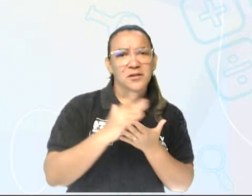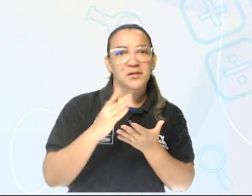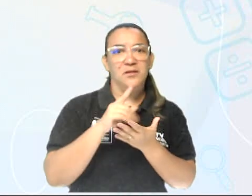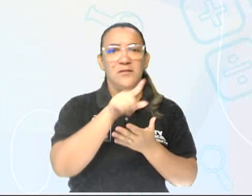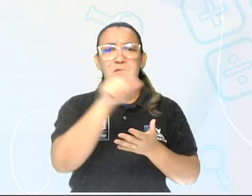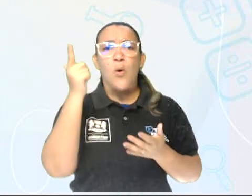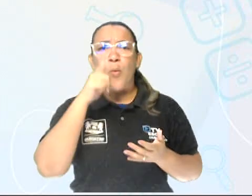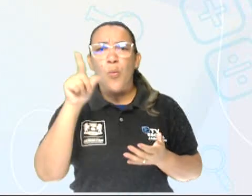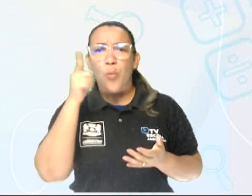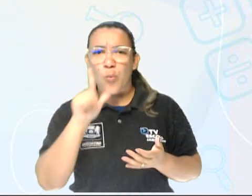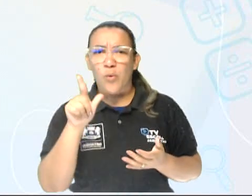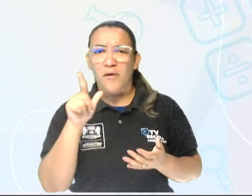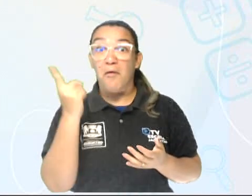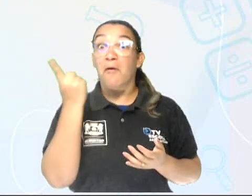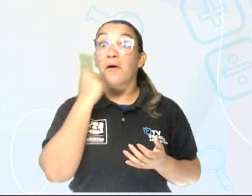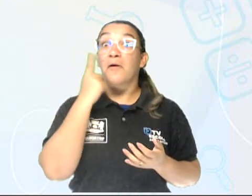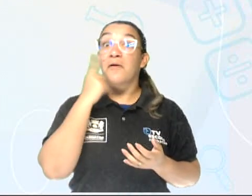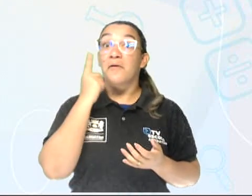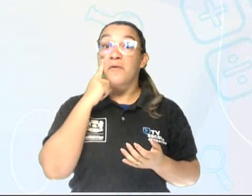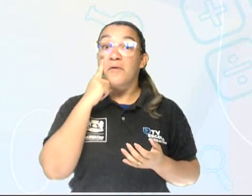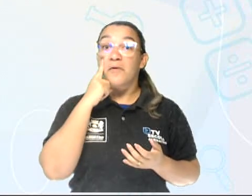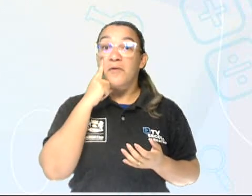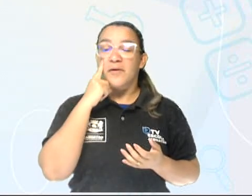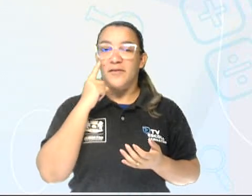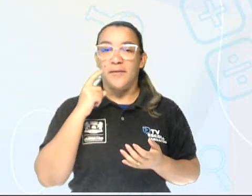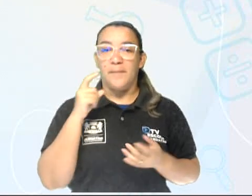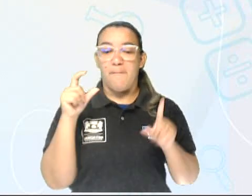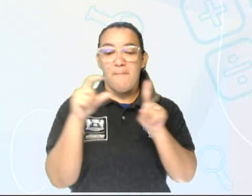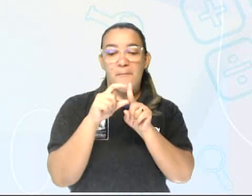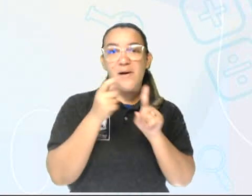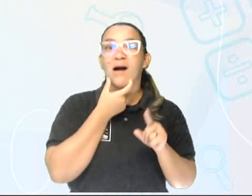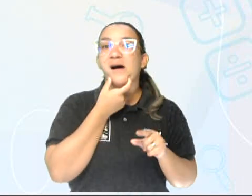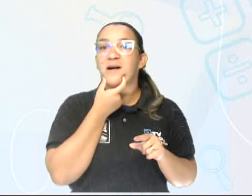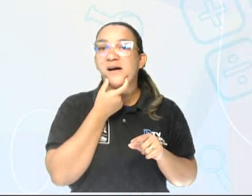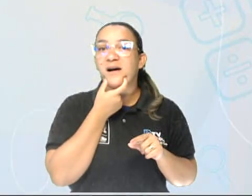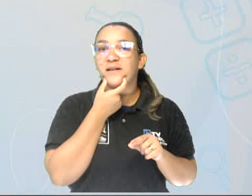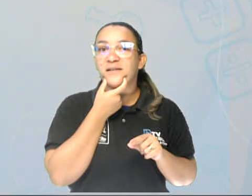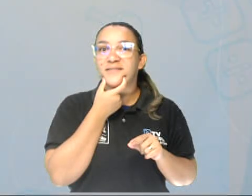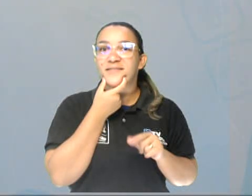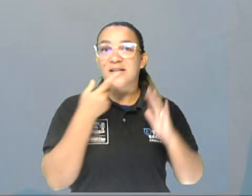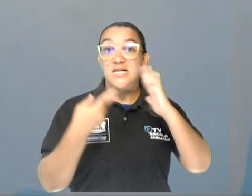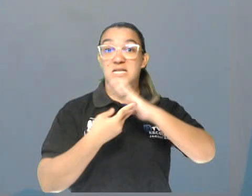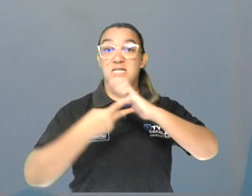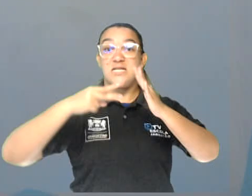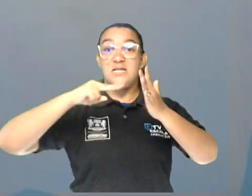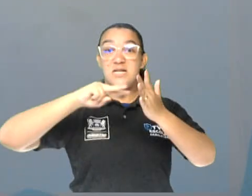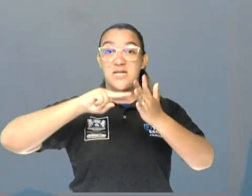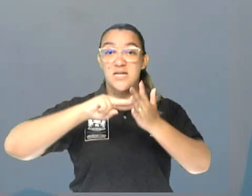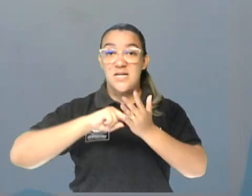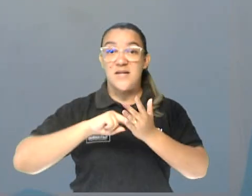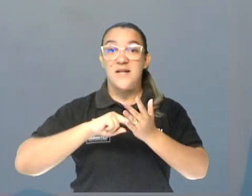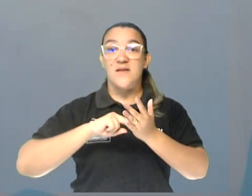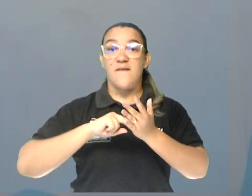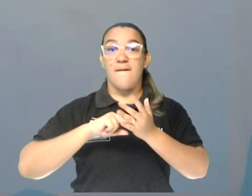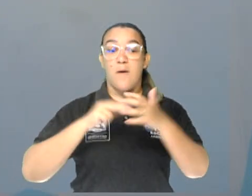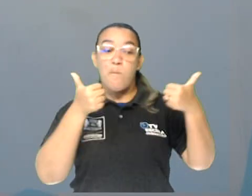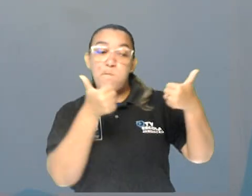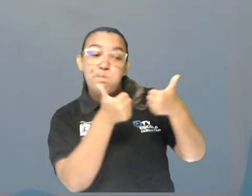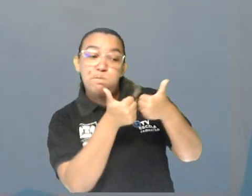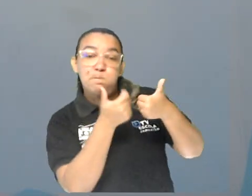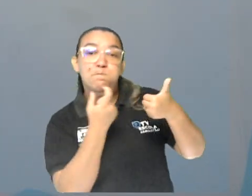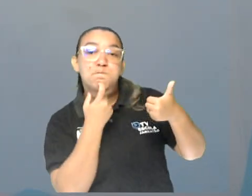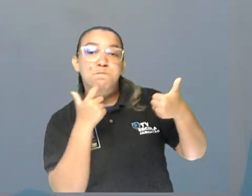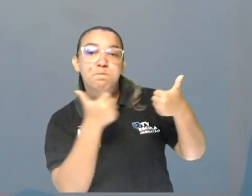da melhor forma. Olha só. Neighborhood. Neighbor, que significa vizinho, né?